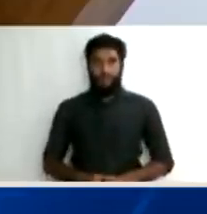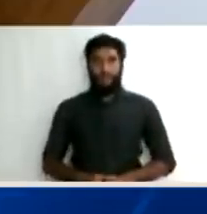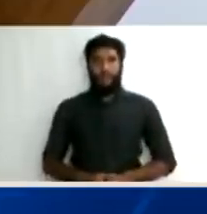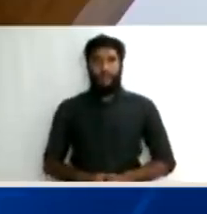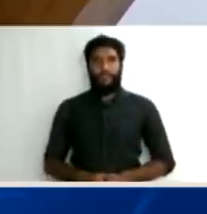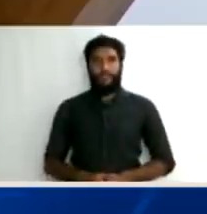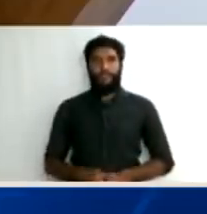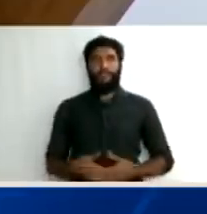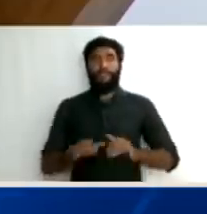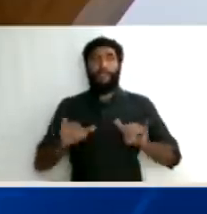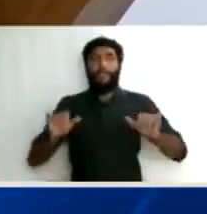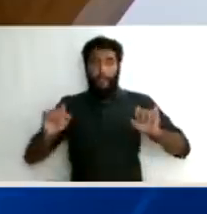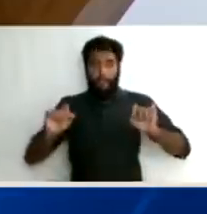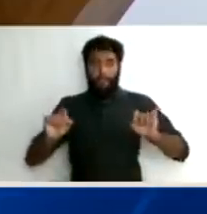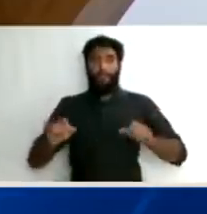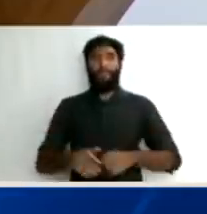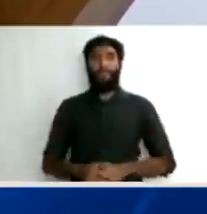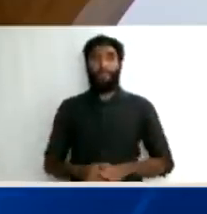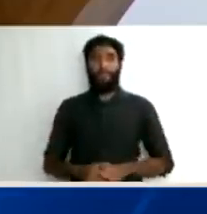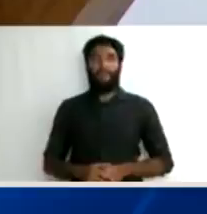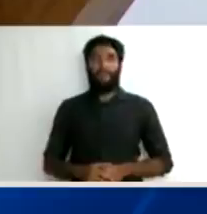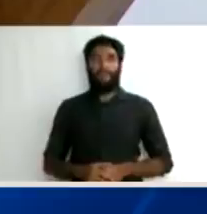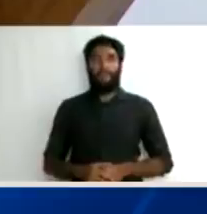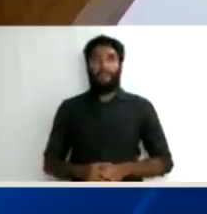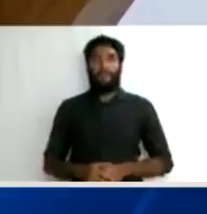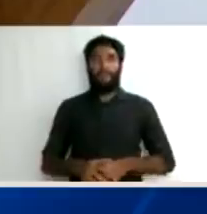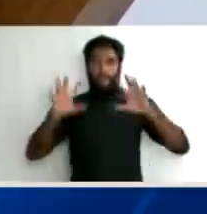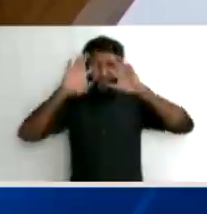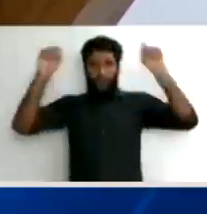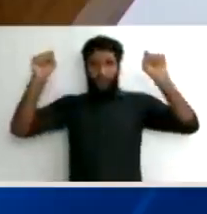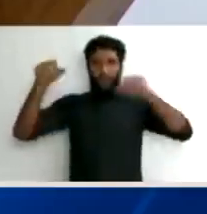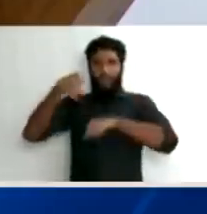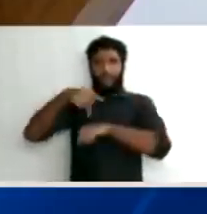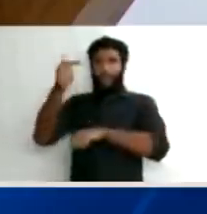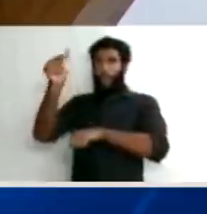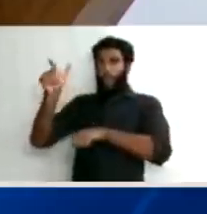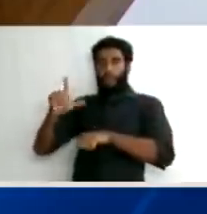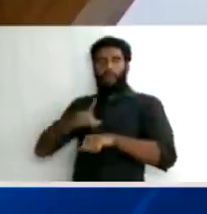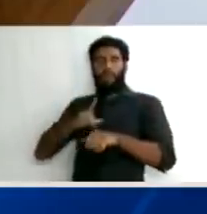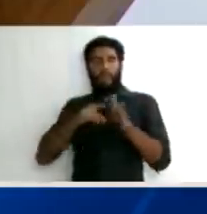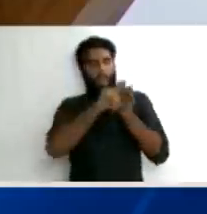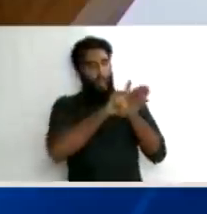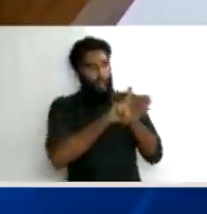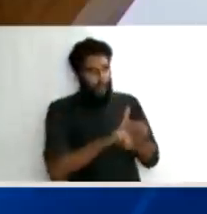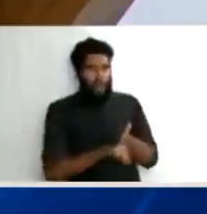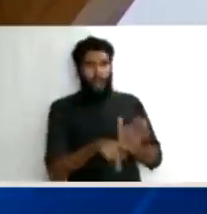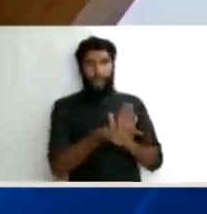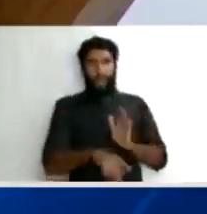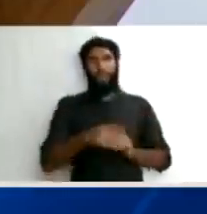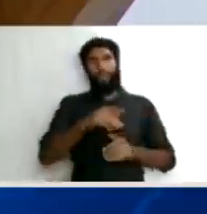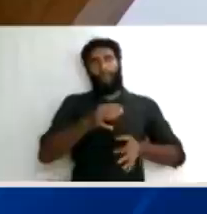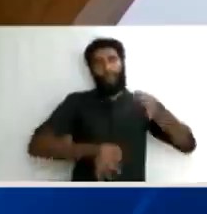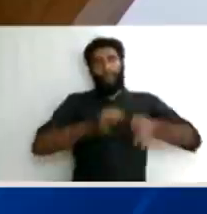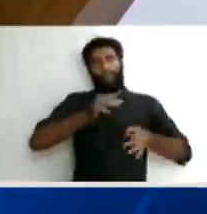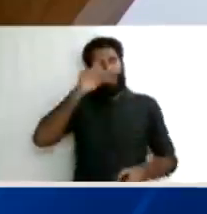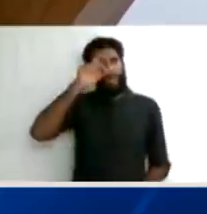jurisprudência anterior da corte. Acabaram distorcendo, regendo a sua própria decisão. Então,